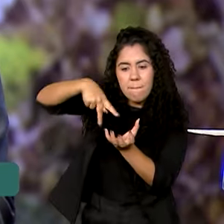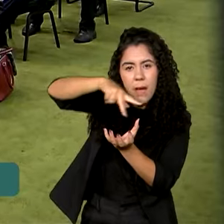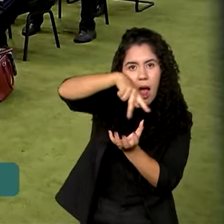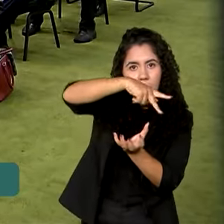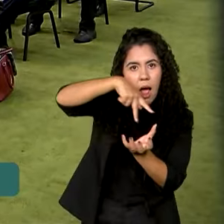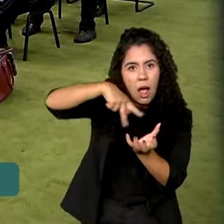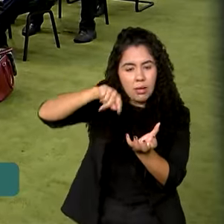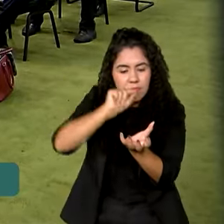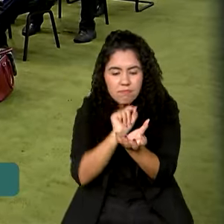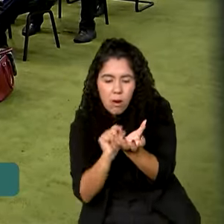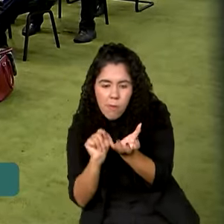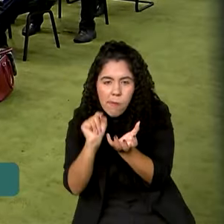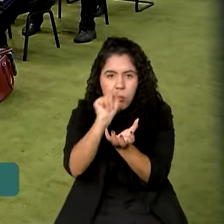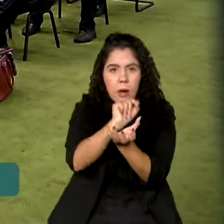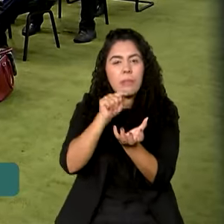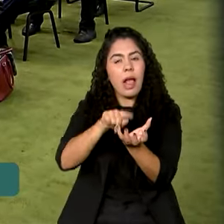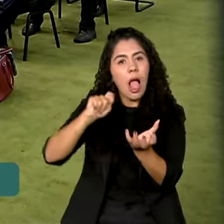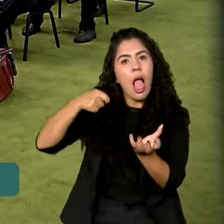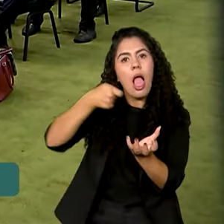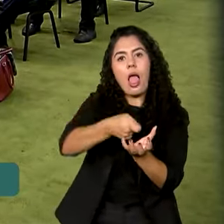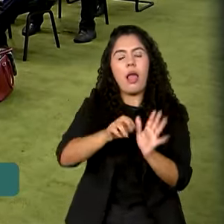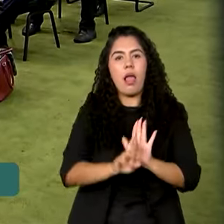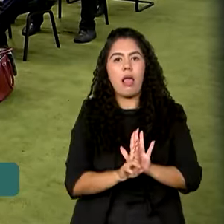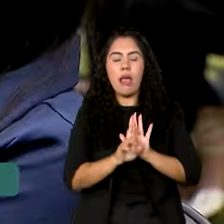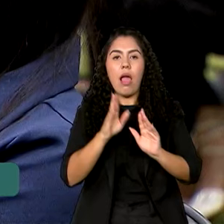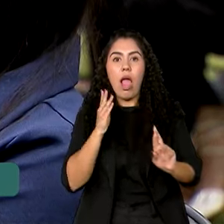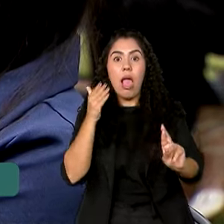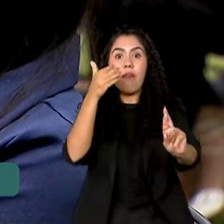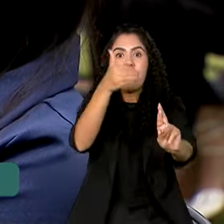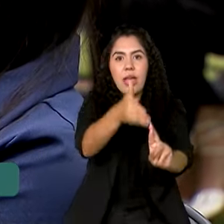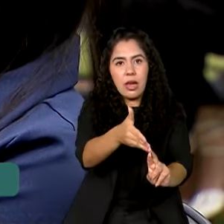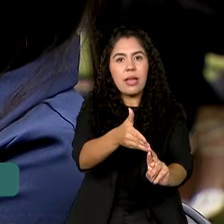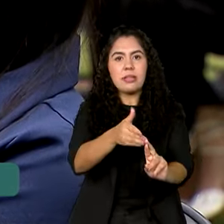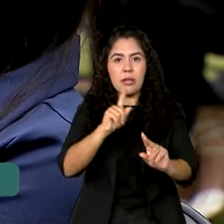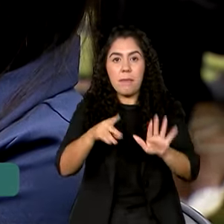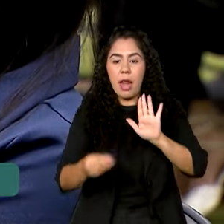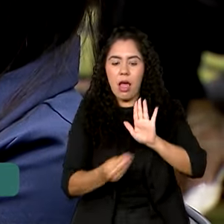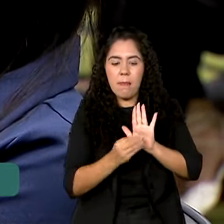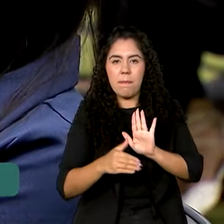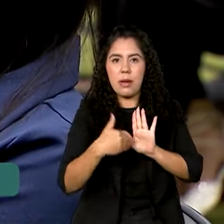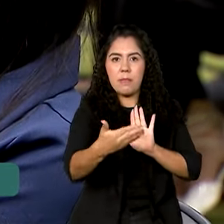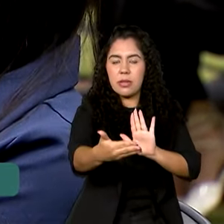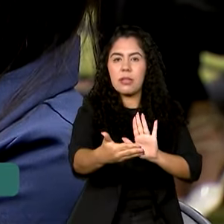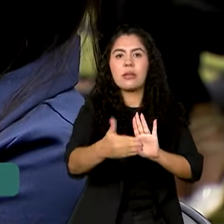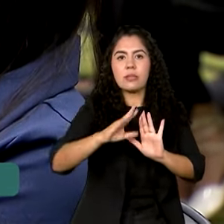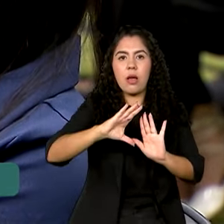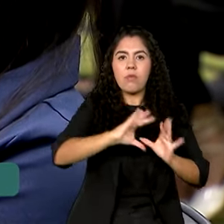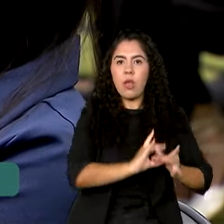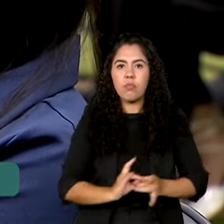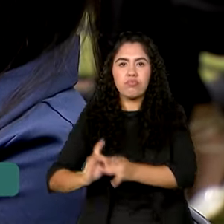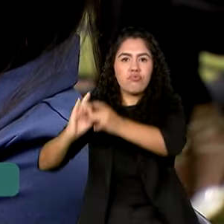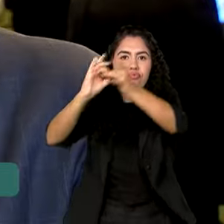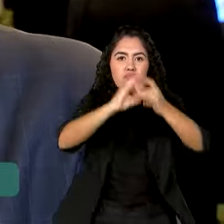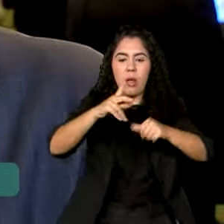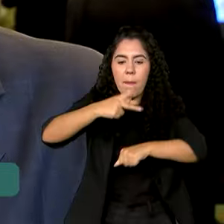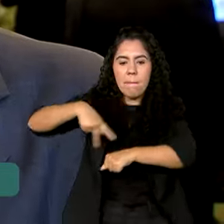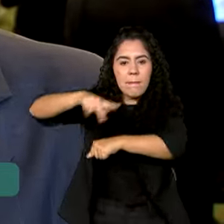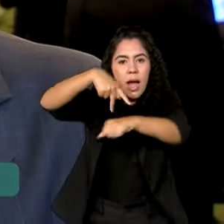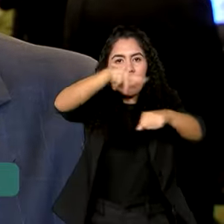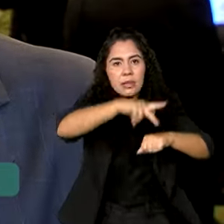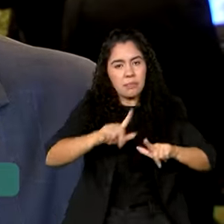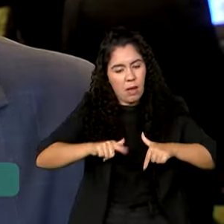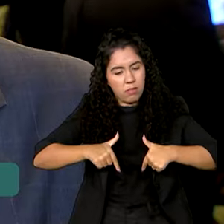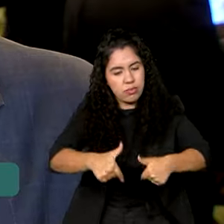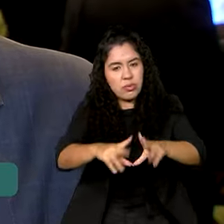países é uma referência para a implementação da Aliança Global contra a Fome e a Pobreza. A ideia